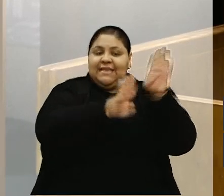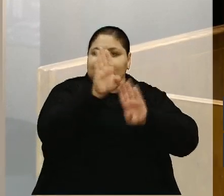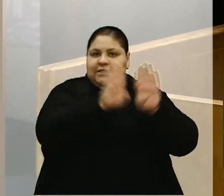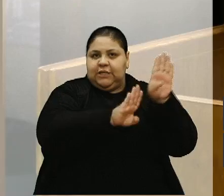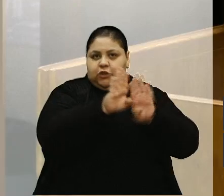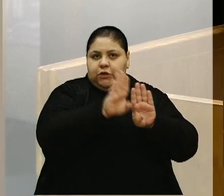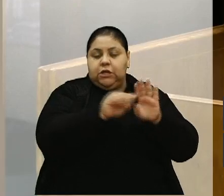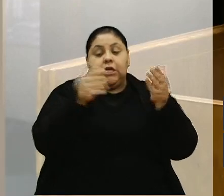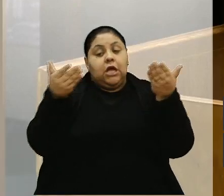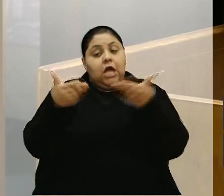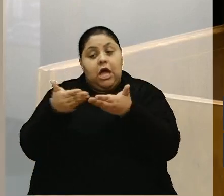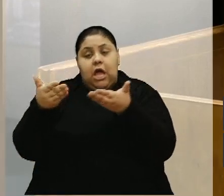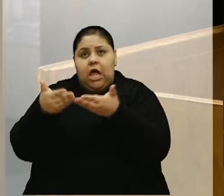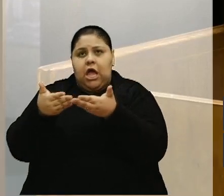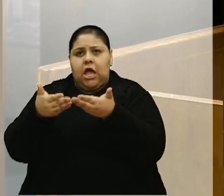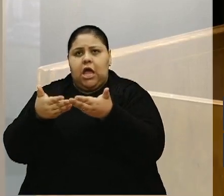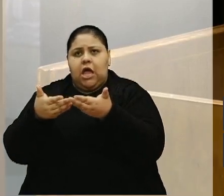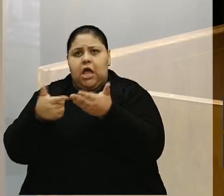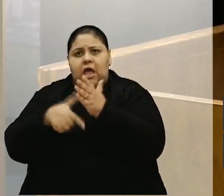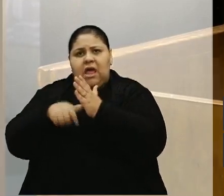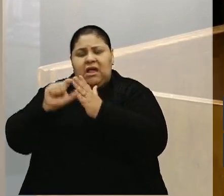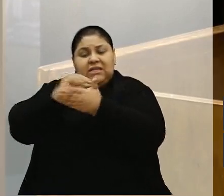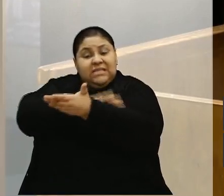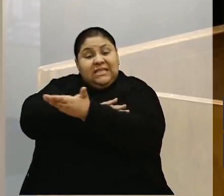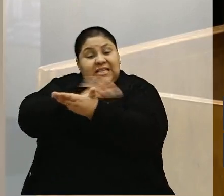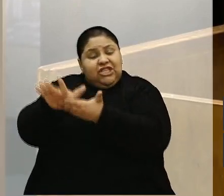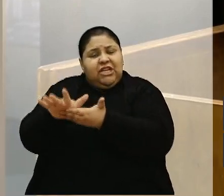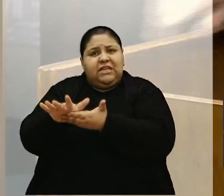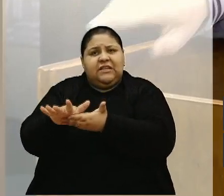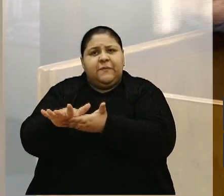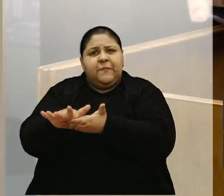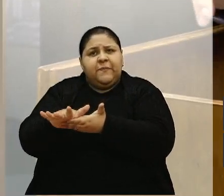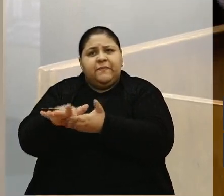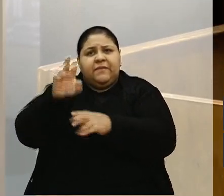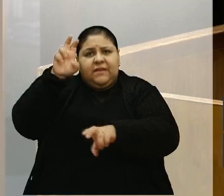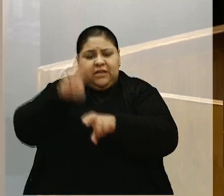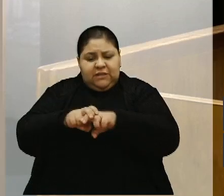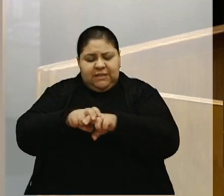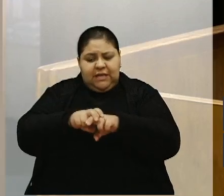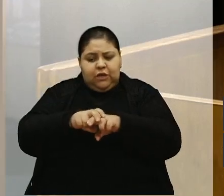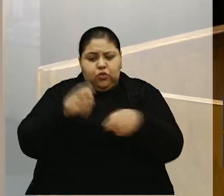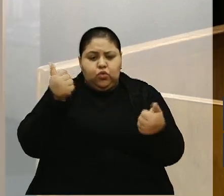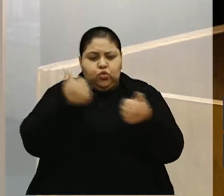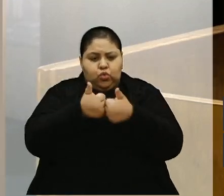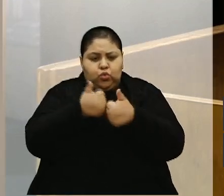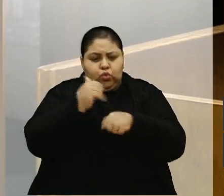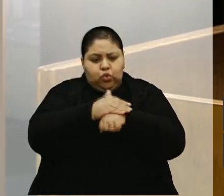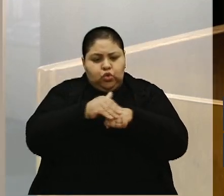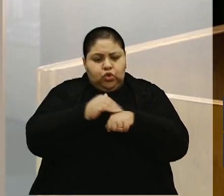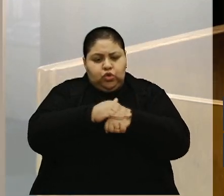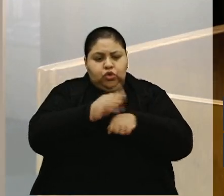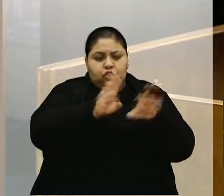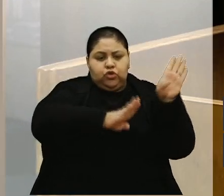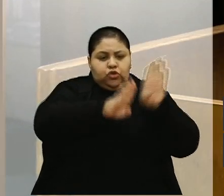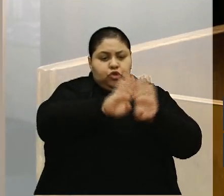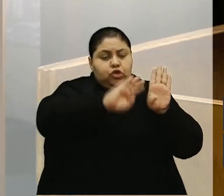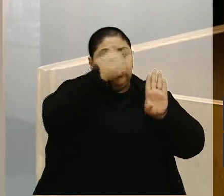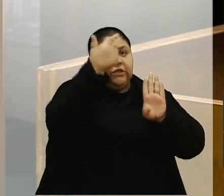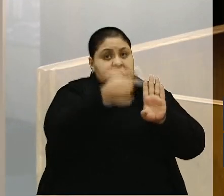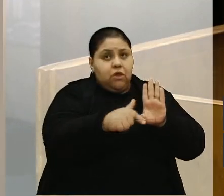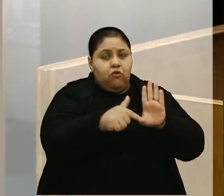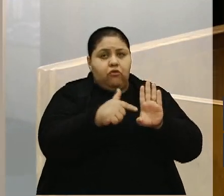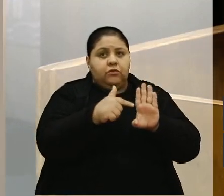Agora, antes, poucos dias antes da tragédia, eu estava sentado na mesma mesa, lá, vai ser licitado de novo,